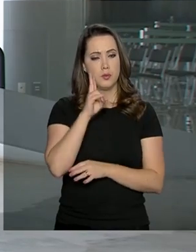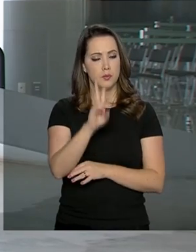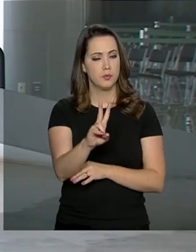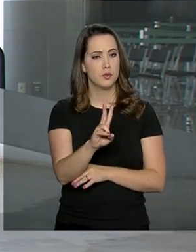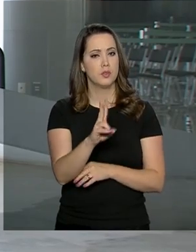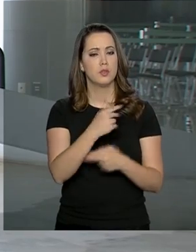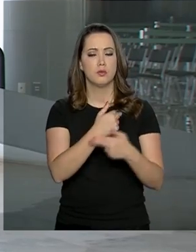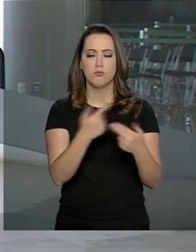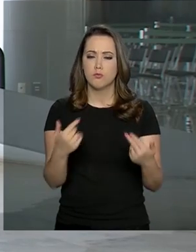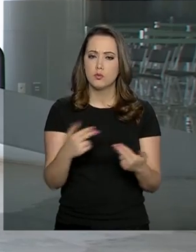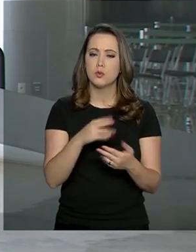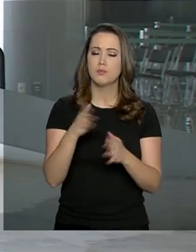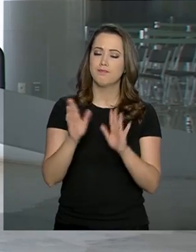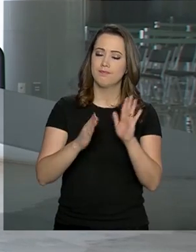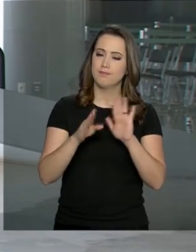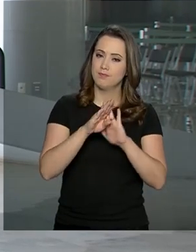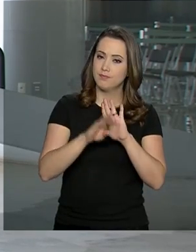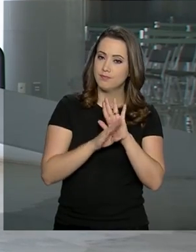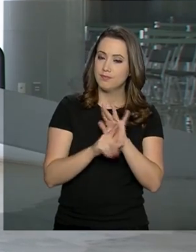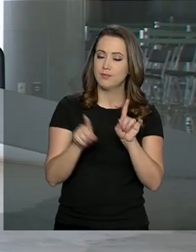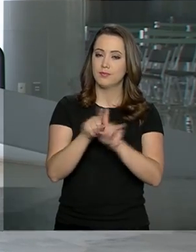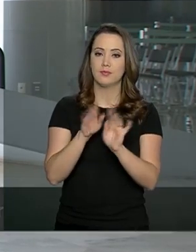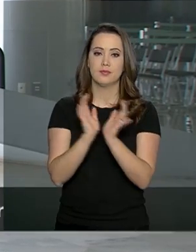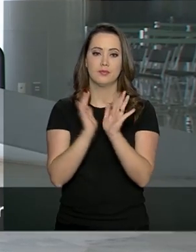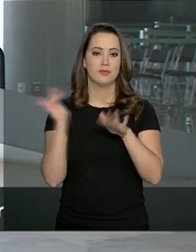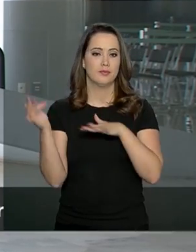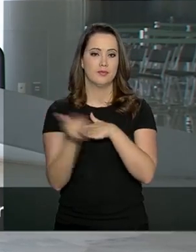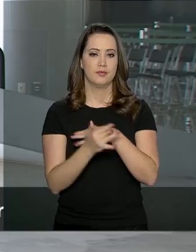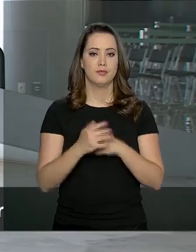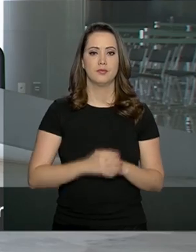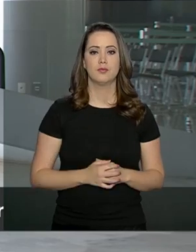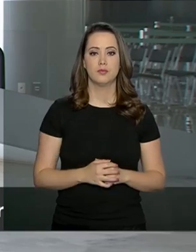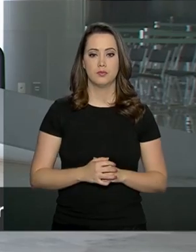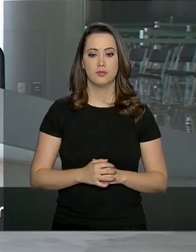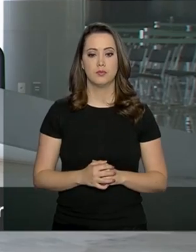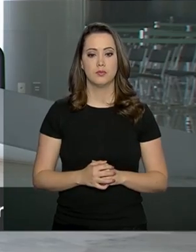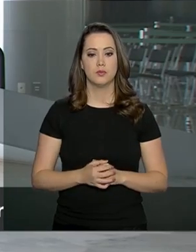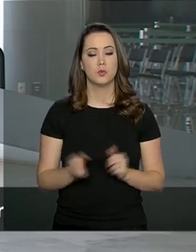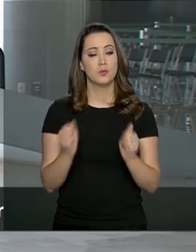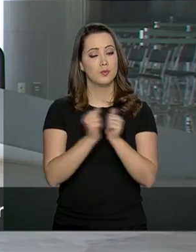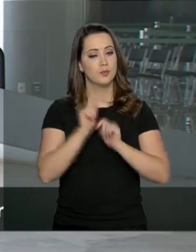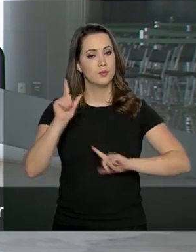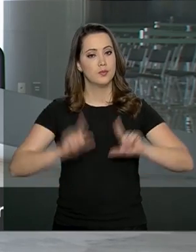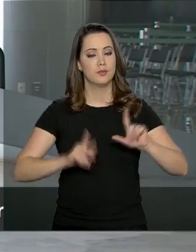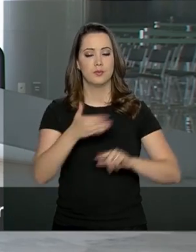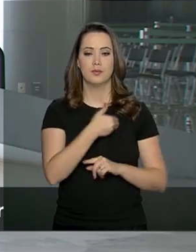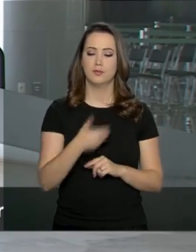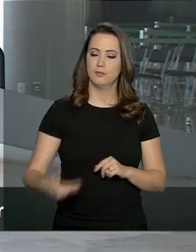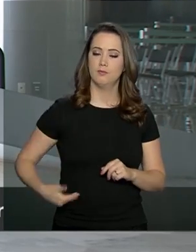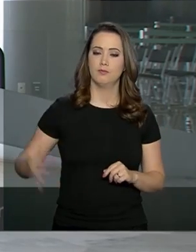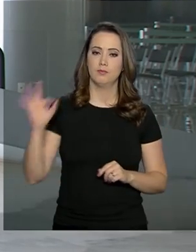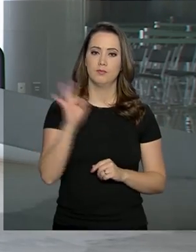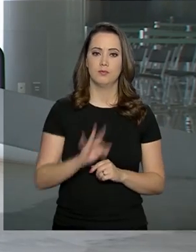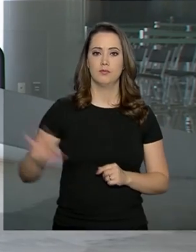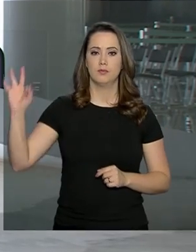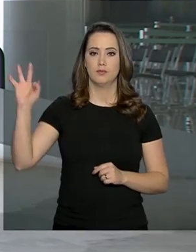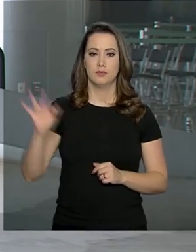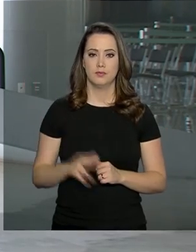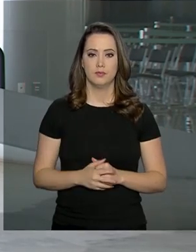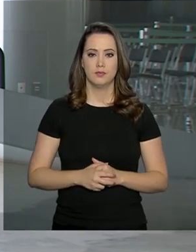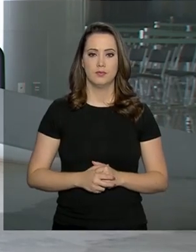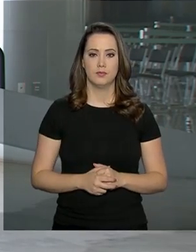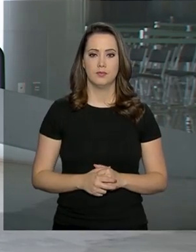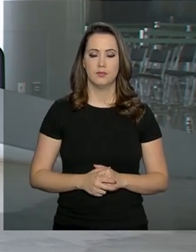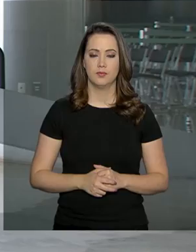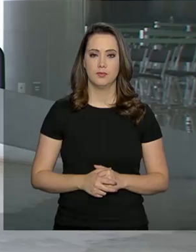Você pode acompanhar toda a nossa programação também nas nossas redes sociais. Fique com a gente na NBR, a TV do